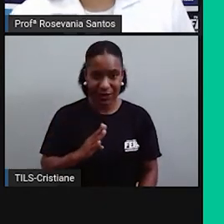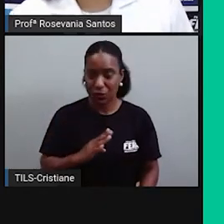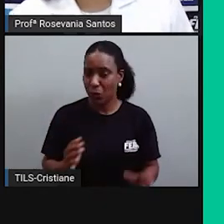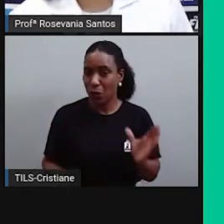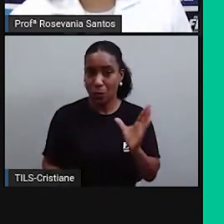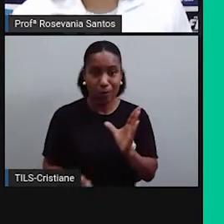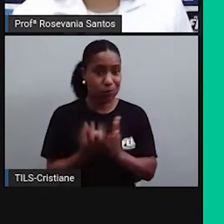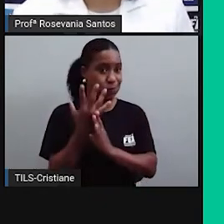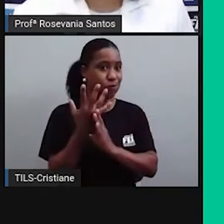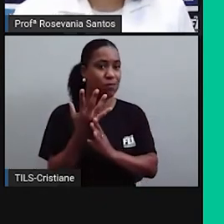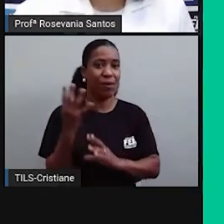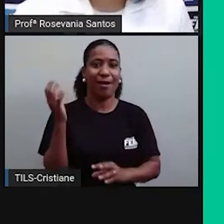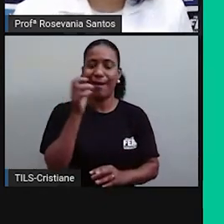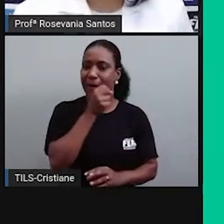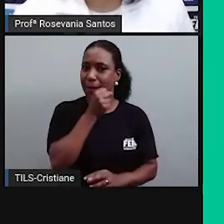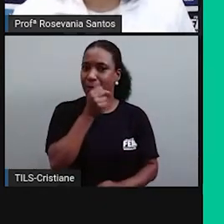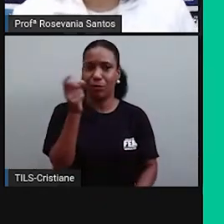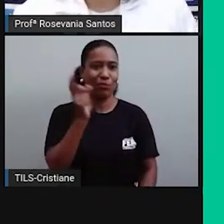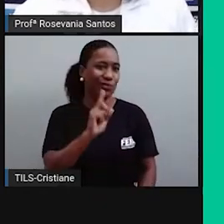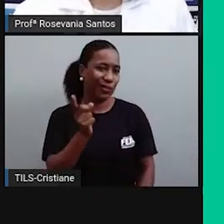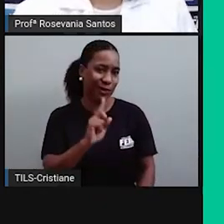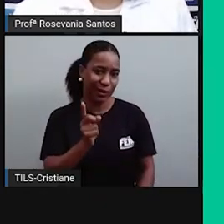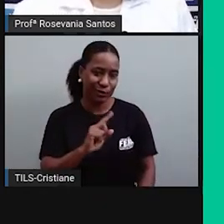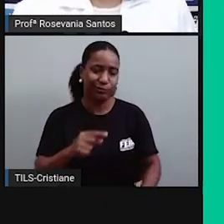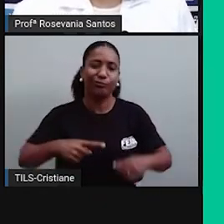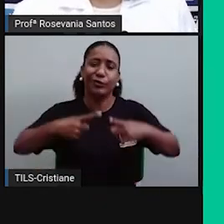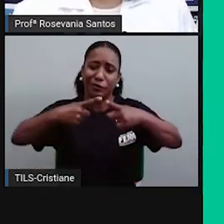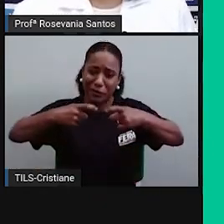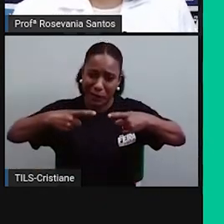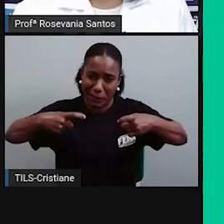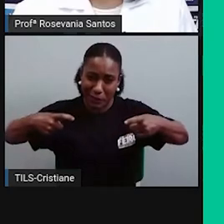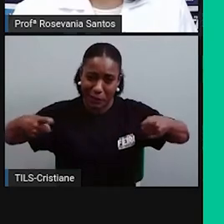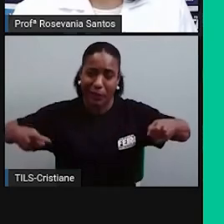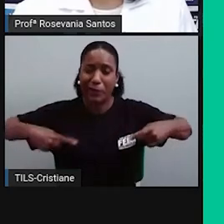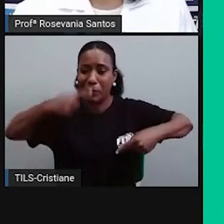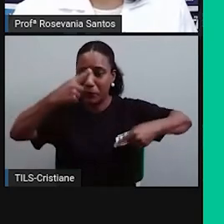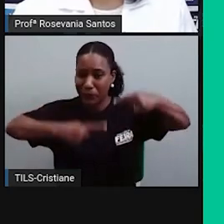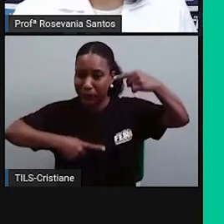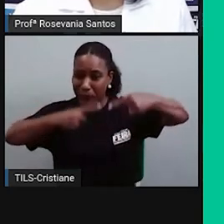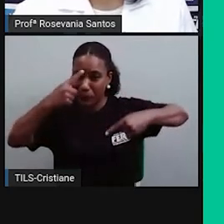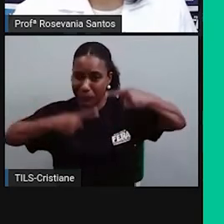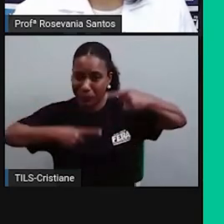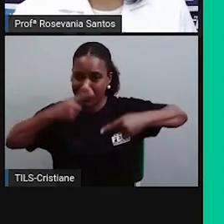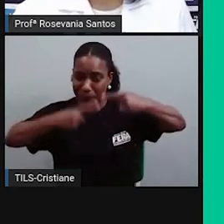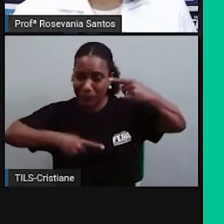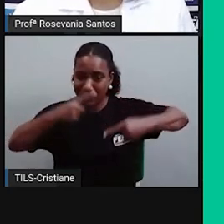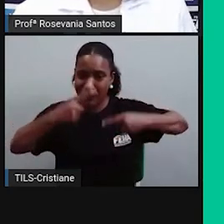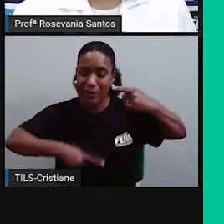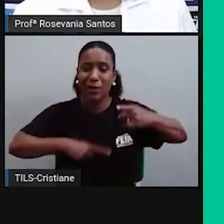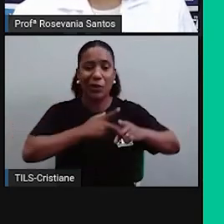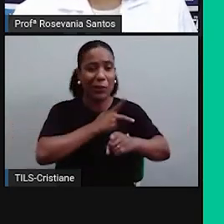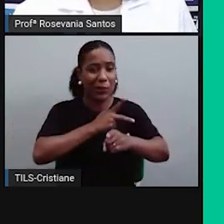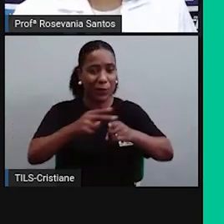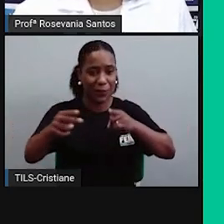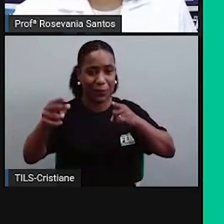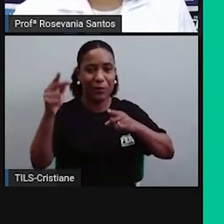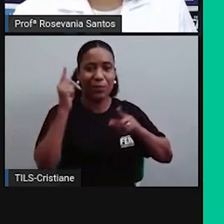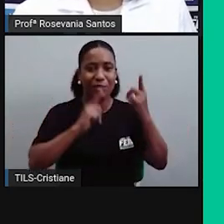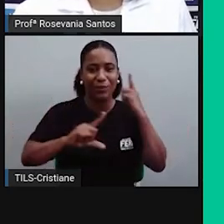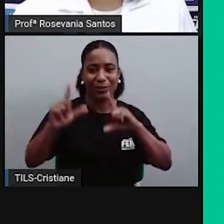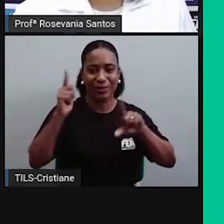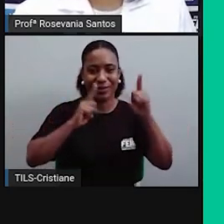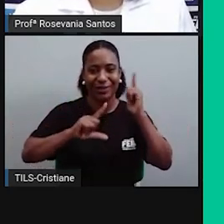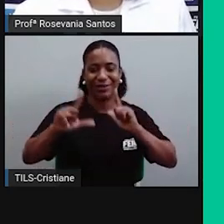Foram muitos componentes completos de guerra. E que foi conquistando esses espaços que antes